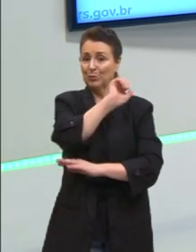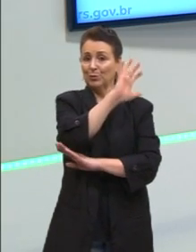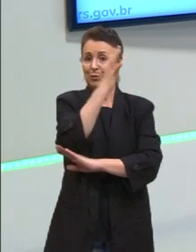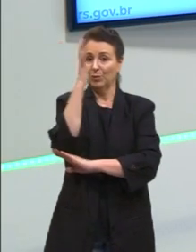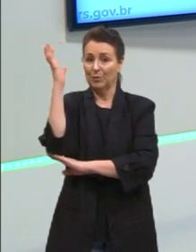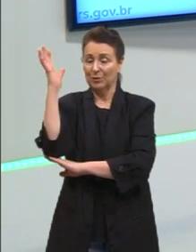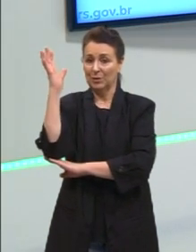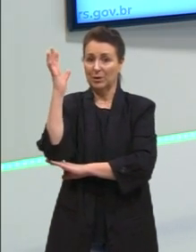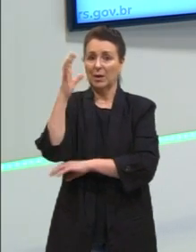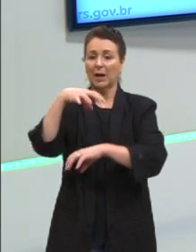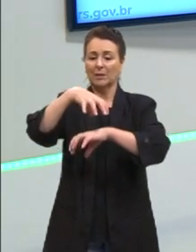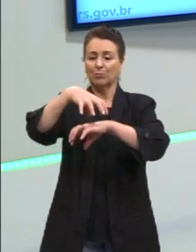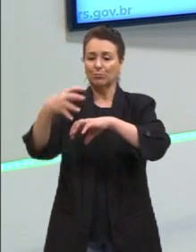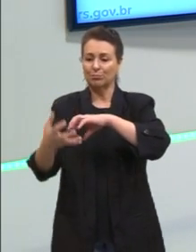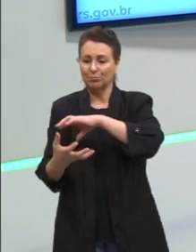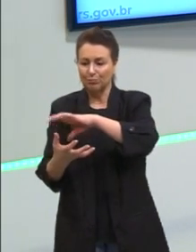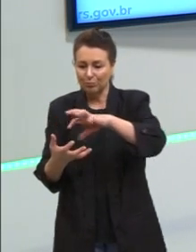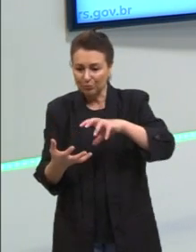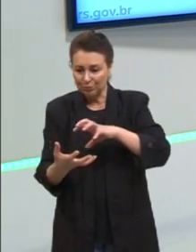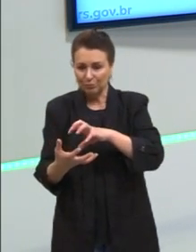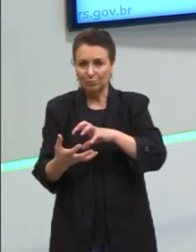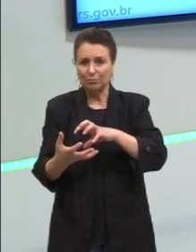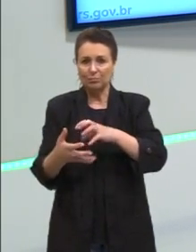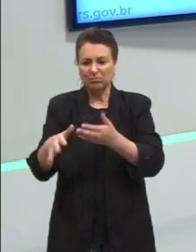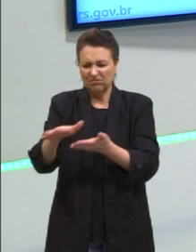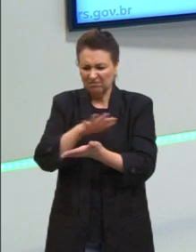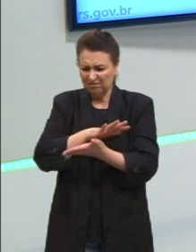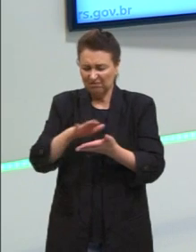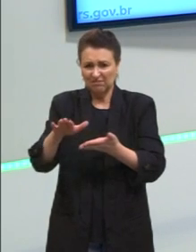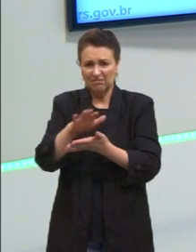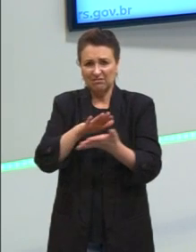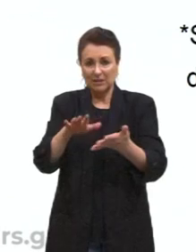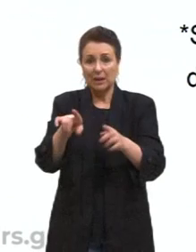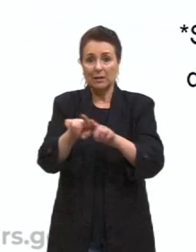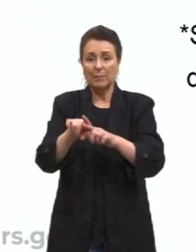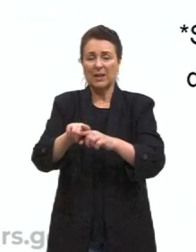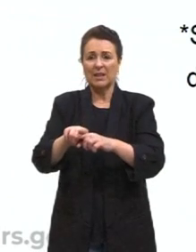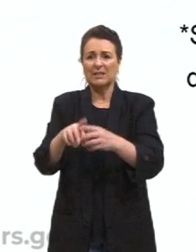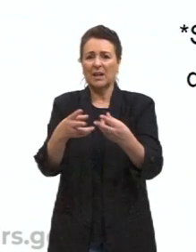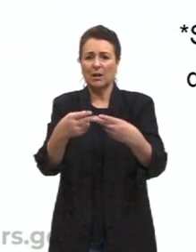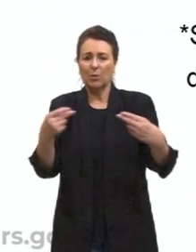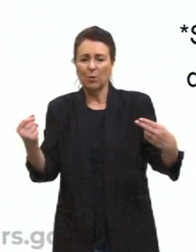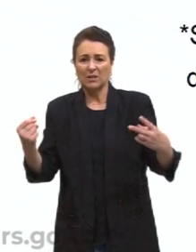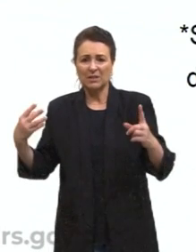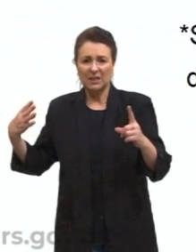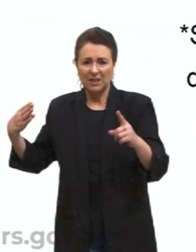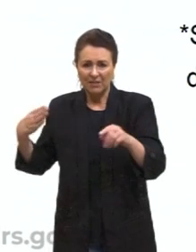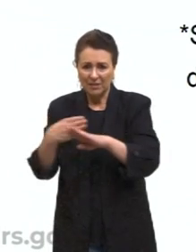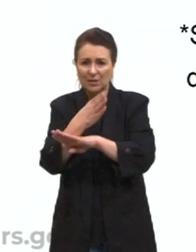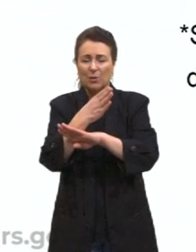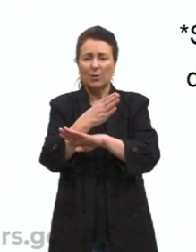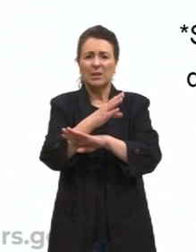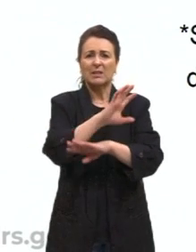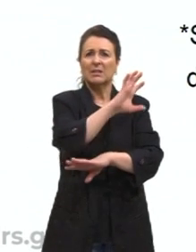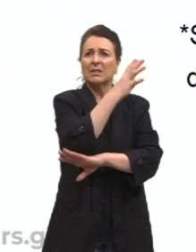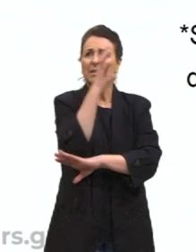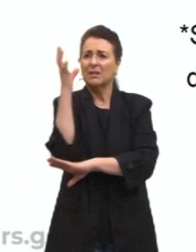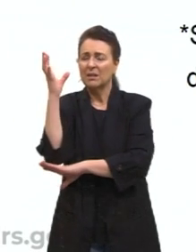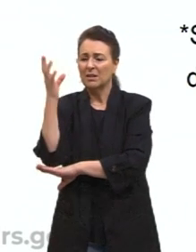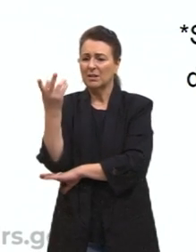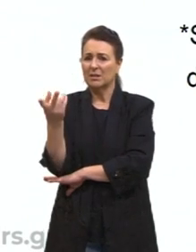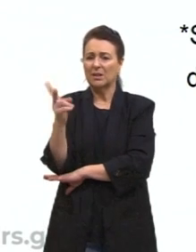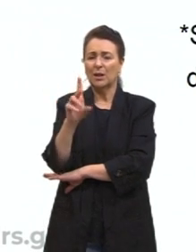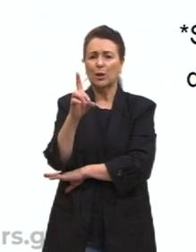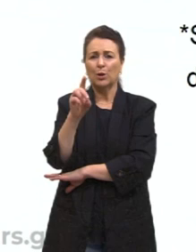ecológica que estamos falando. Aqui essa questão do racismo ambiental, as invasões ecológicas, esse duping